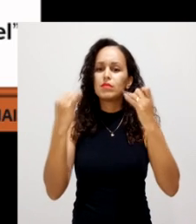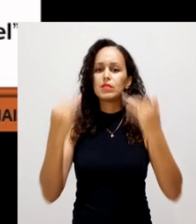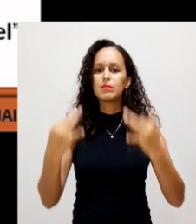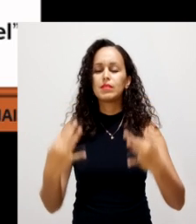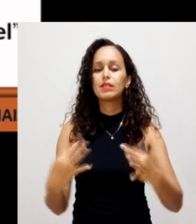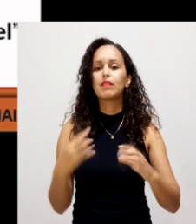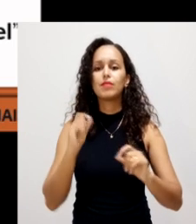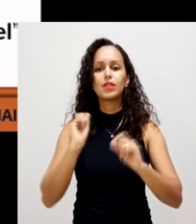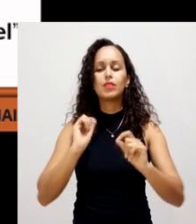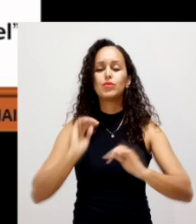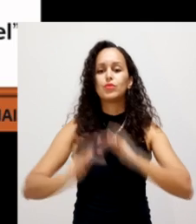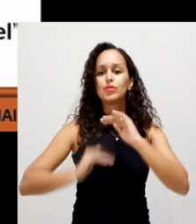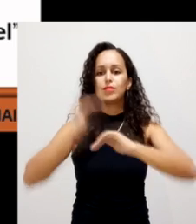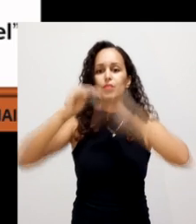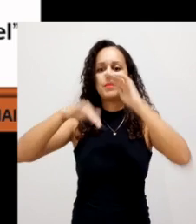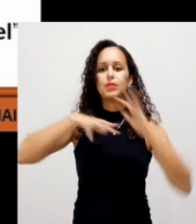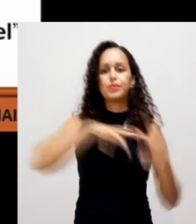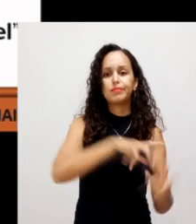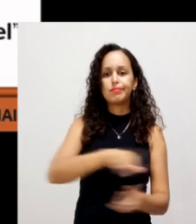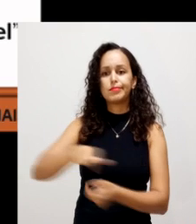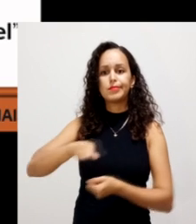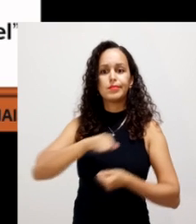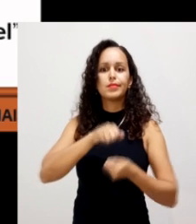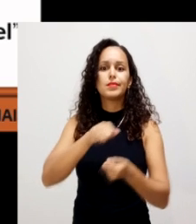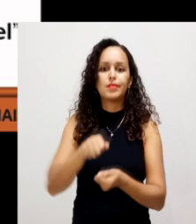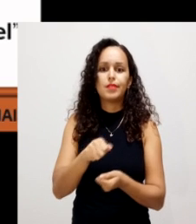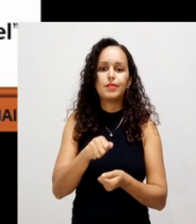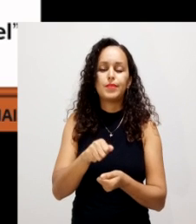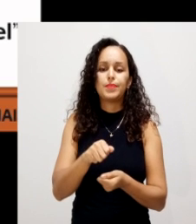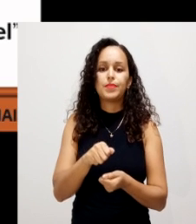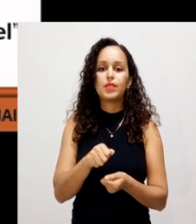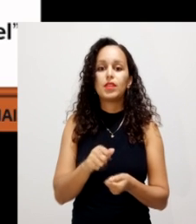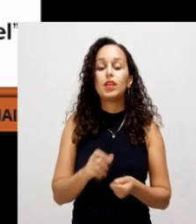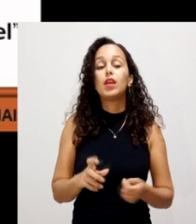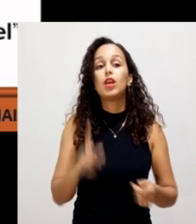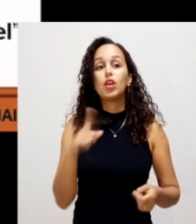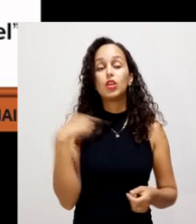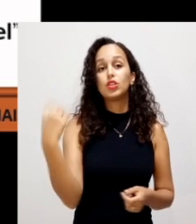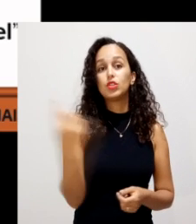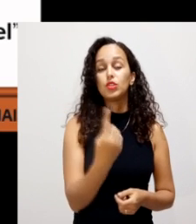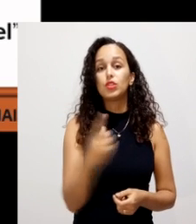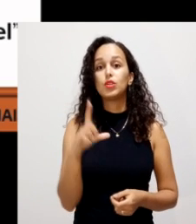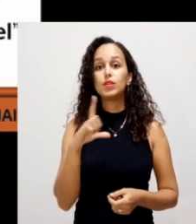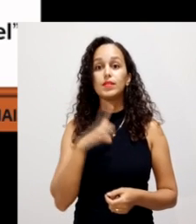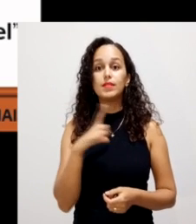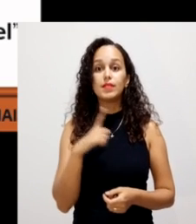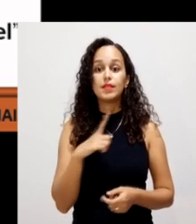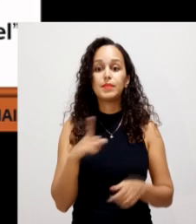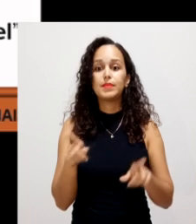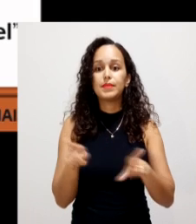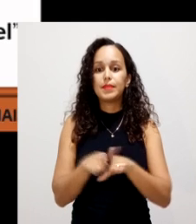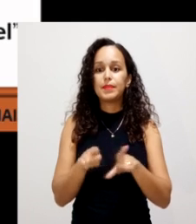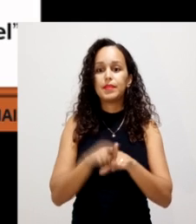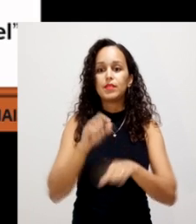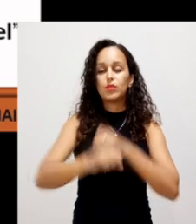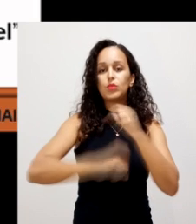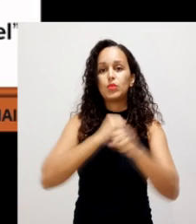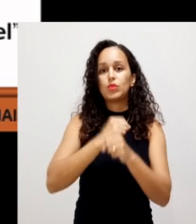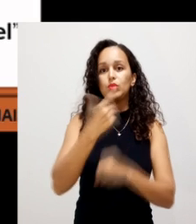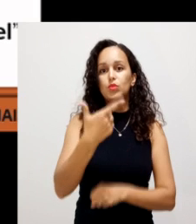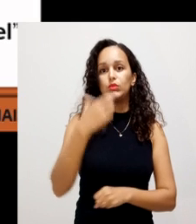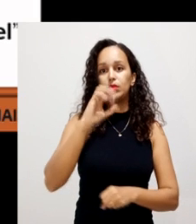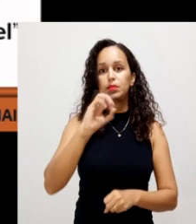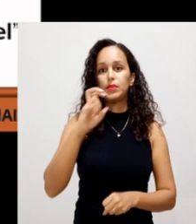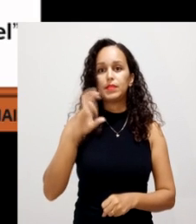desenvolvimento sustentável. Essa palavra, ela surgiu nessas conferências. E, nós temos um acordo. Até 2050,